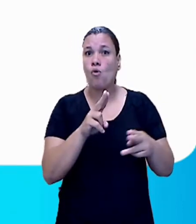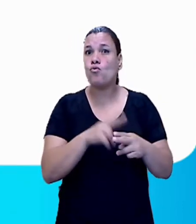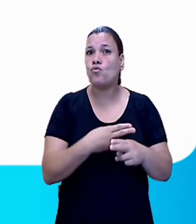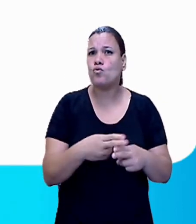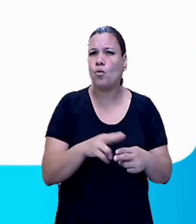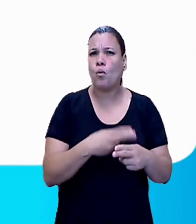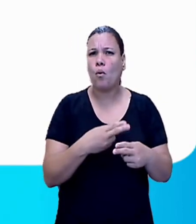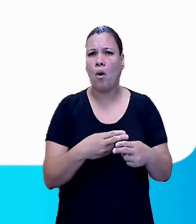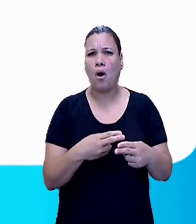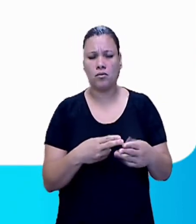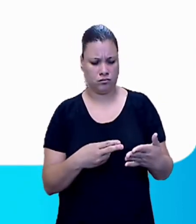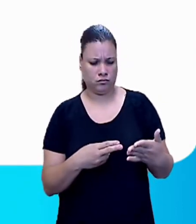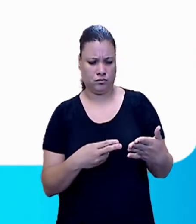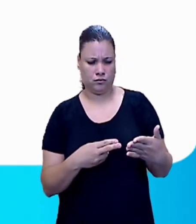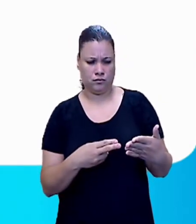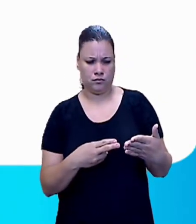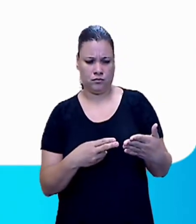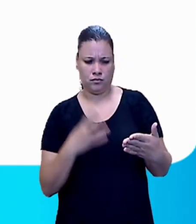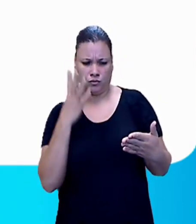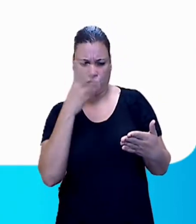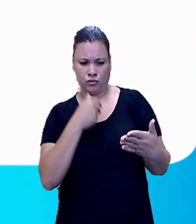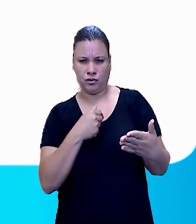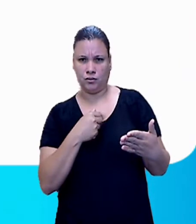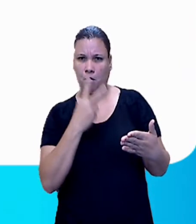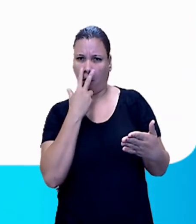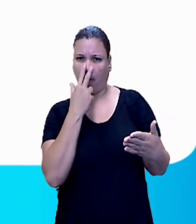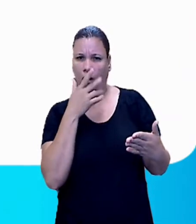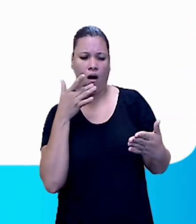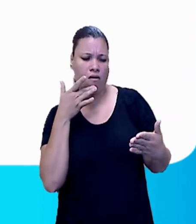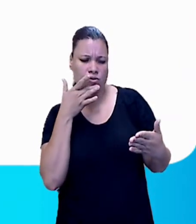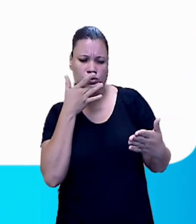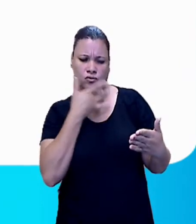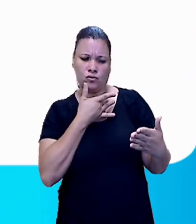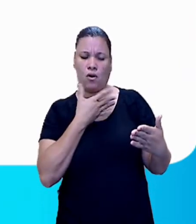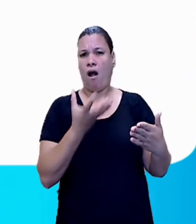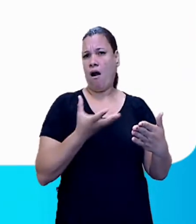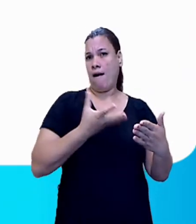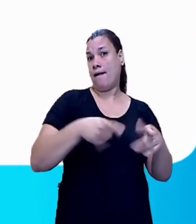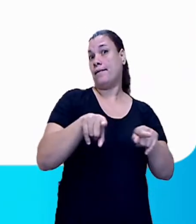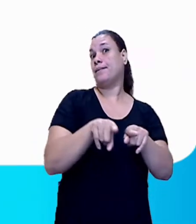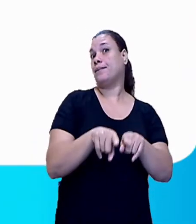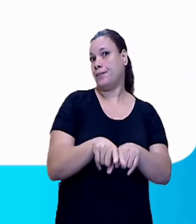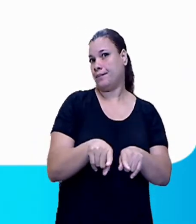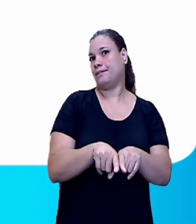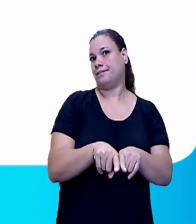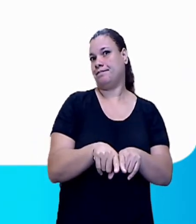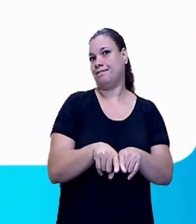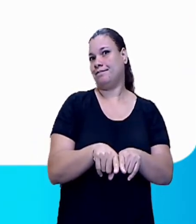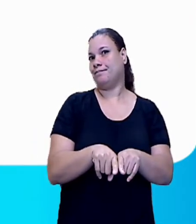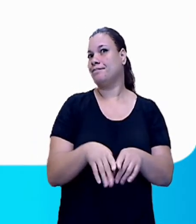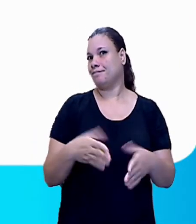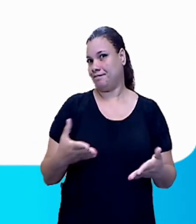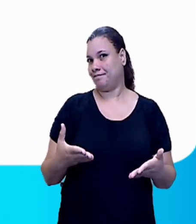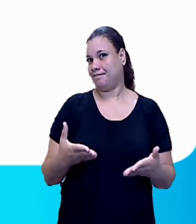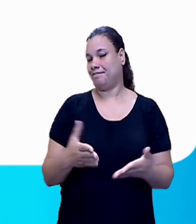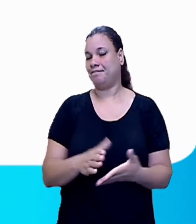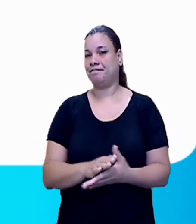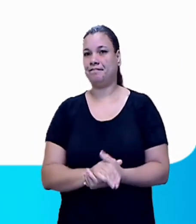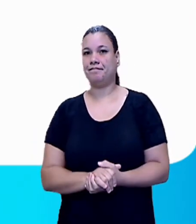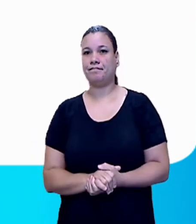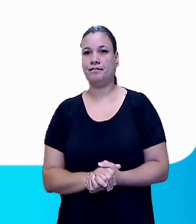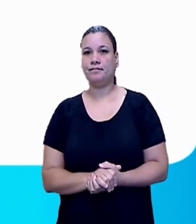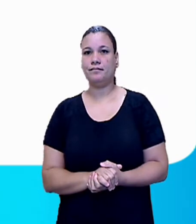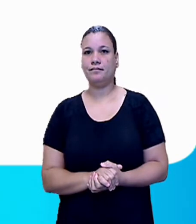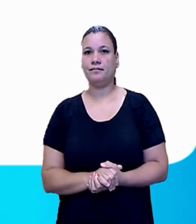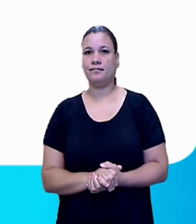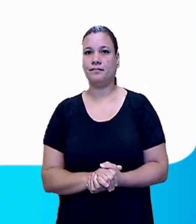em questão. Olha lá, Novo chocolate. Mais delicioso. Perceberam? Pois é. E a